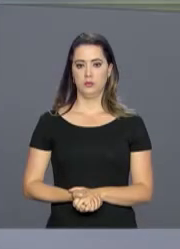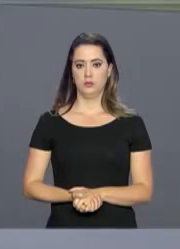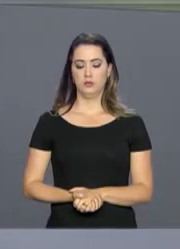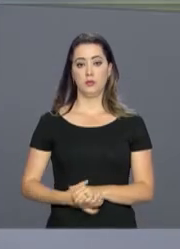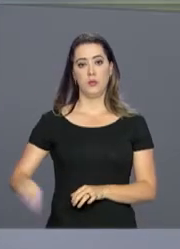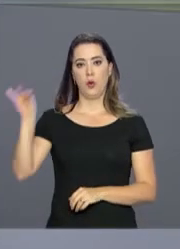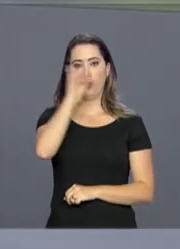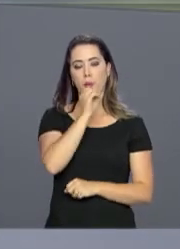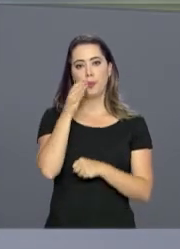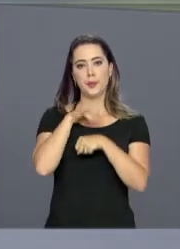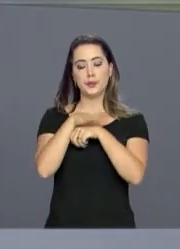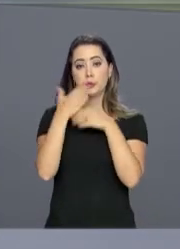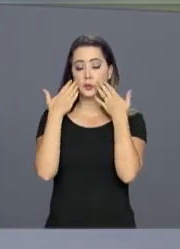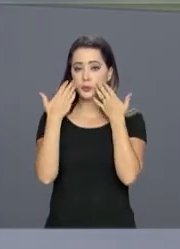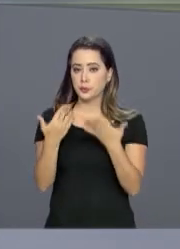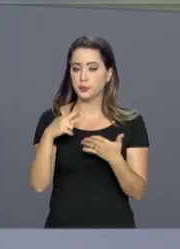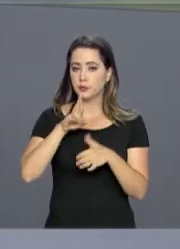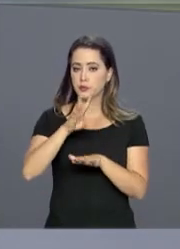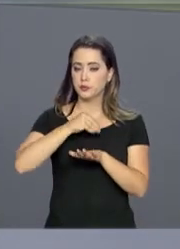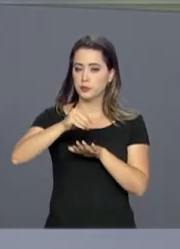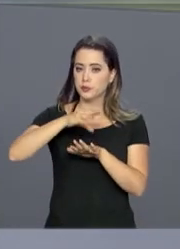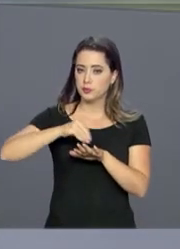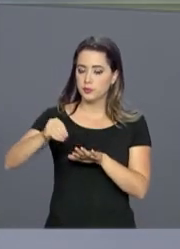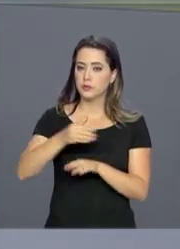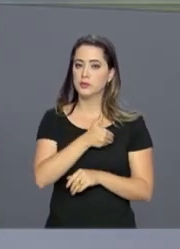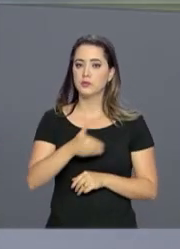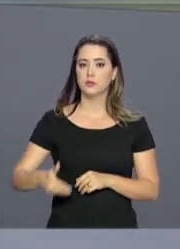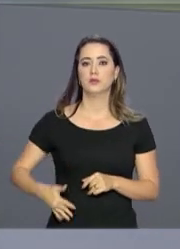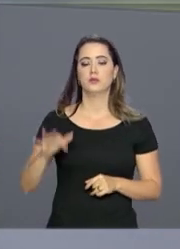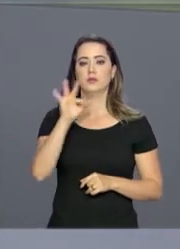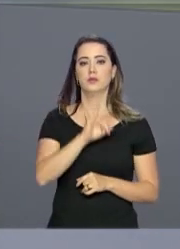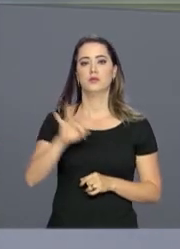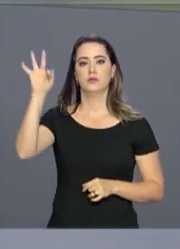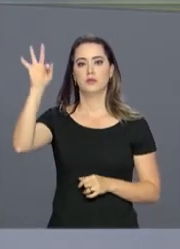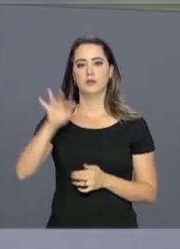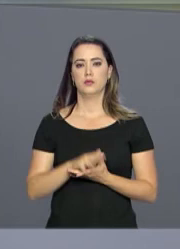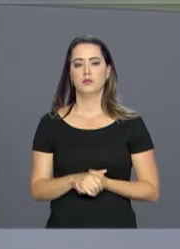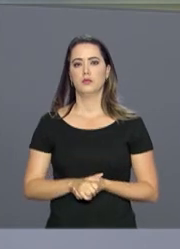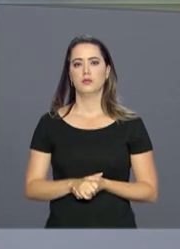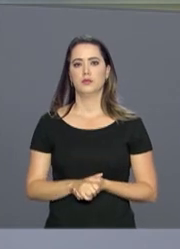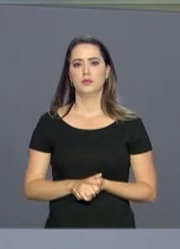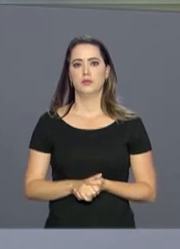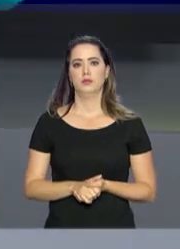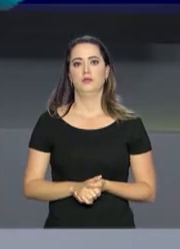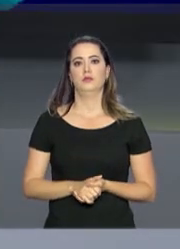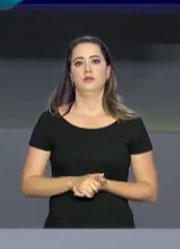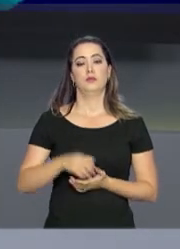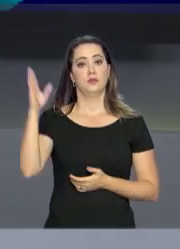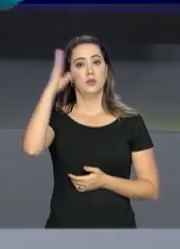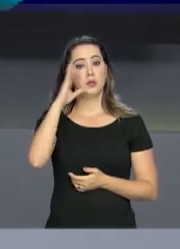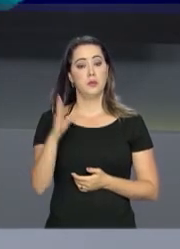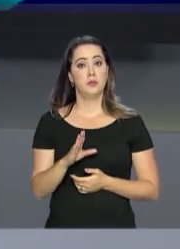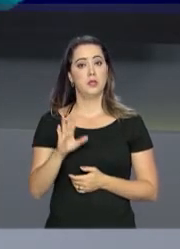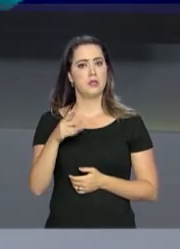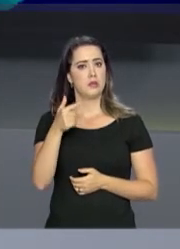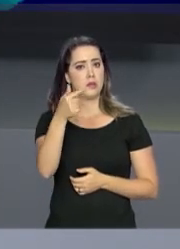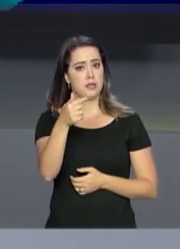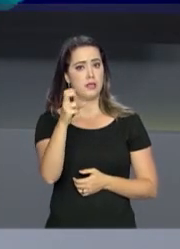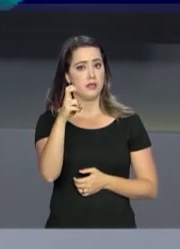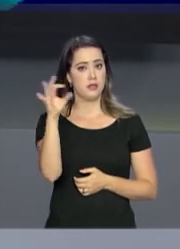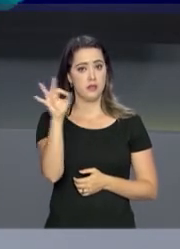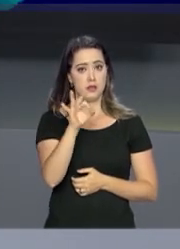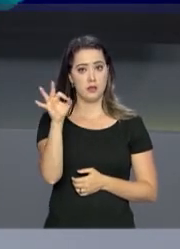Olá, boa noite. Estamos de volta com o repórter NBR e as notícias do governo federal. No Brasil, cerca de